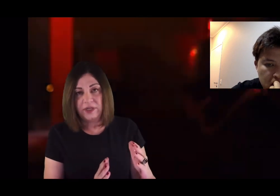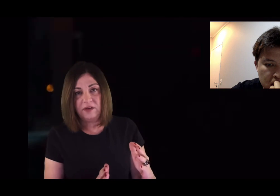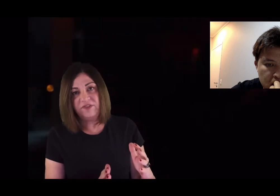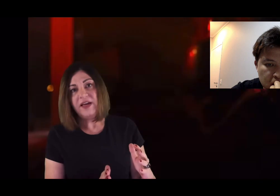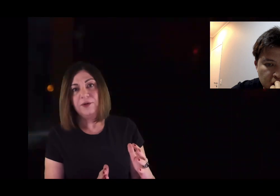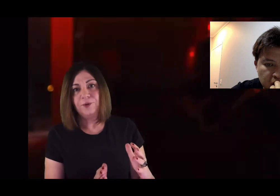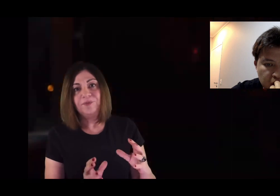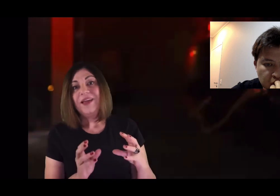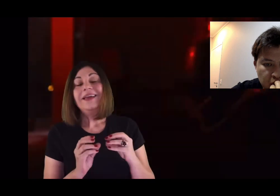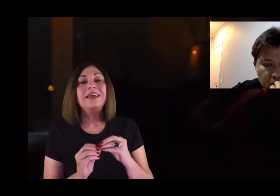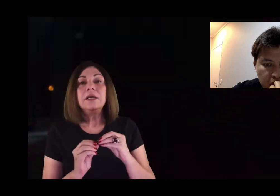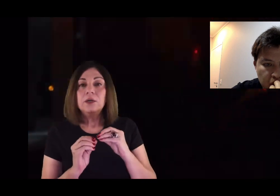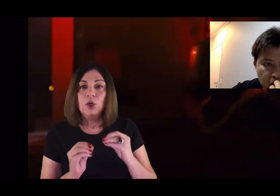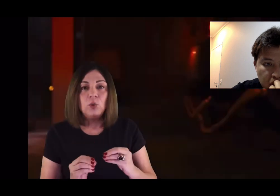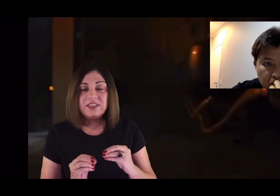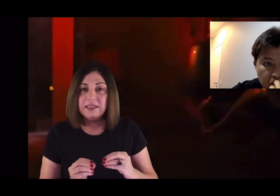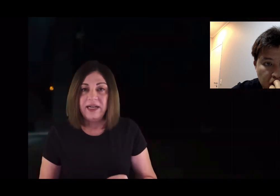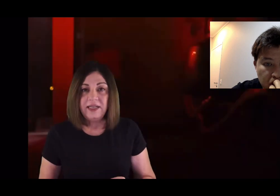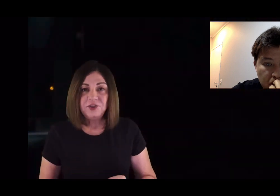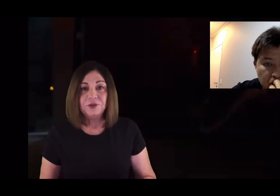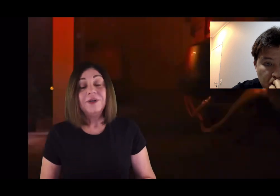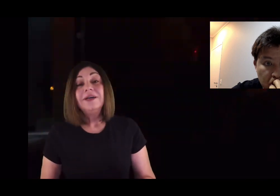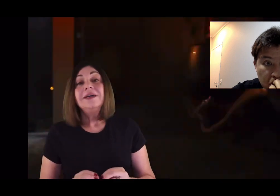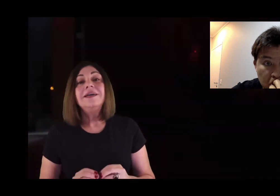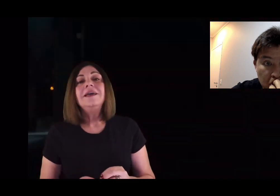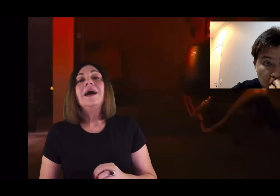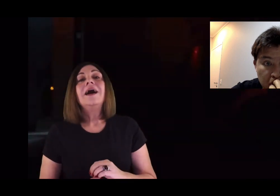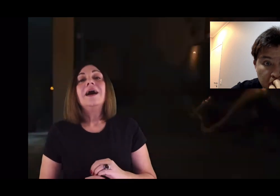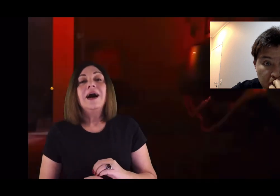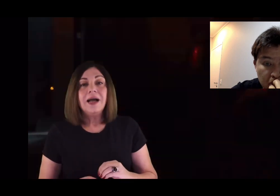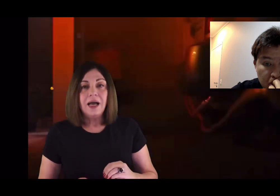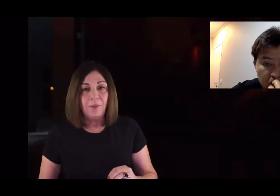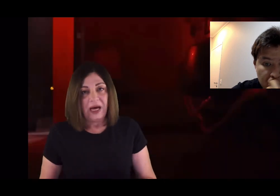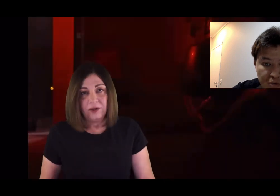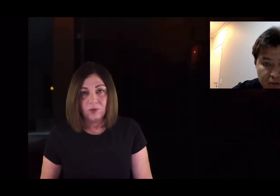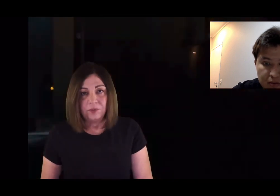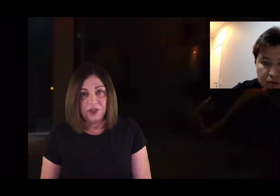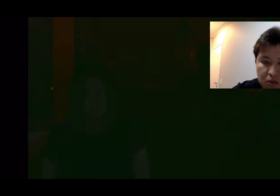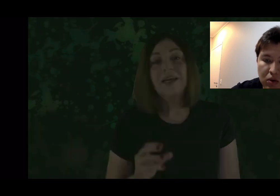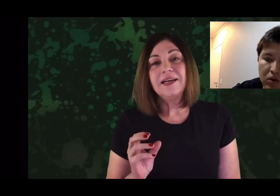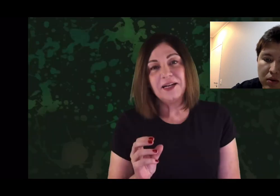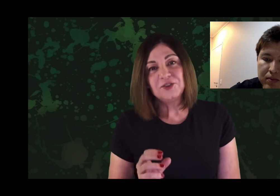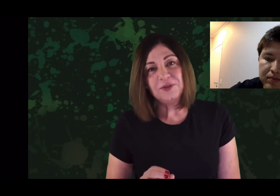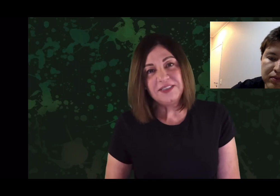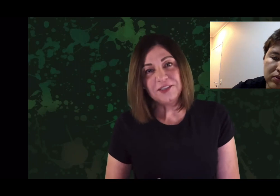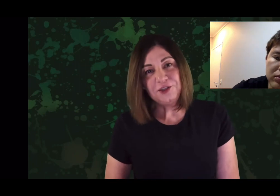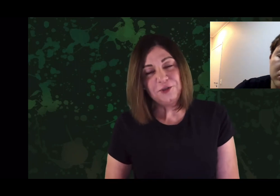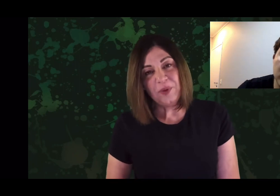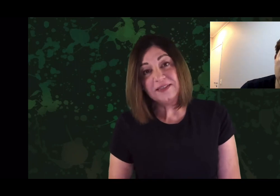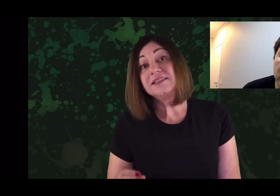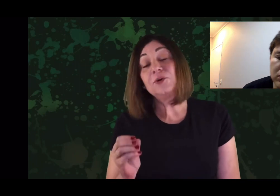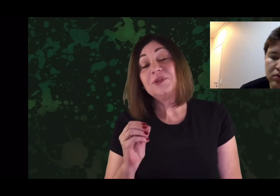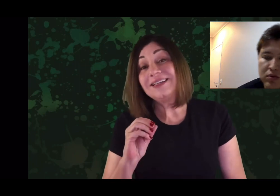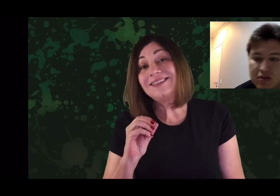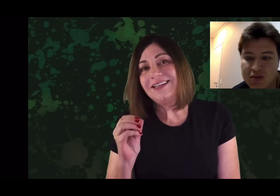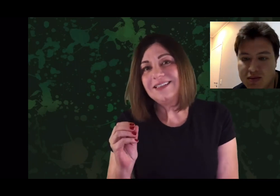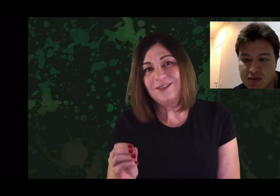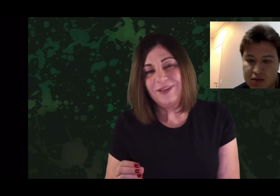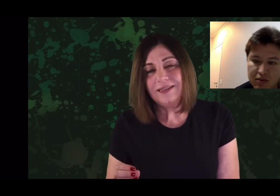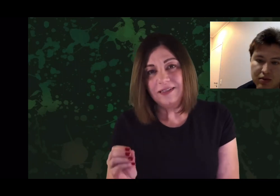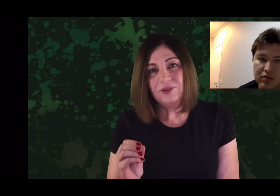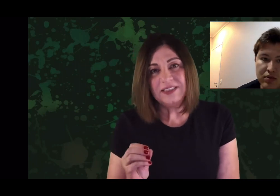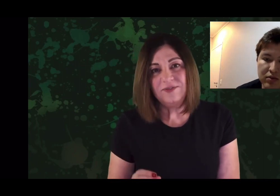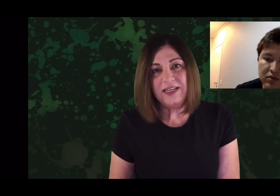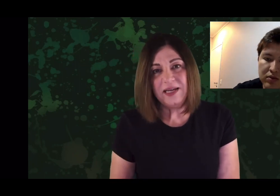alto inverno, e num silêncio que acabaram comigo. É daquelas coisas que a gente pensa, se eu pudesse